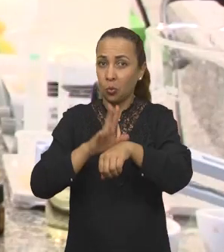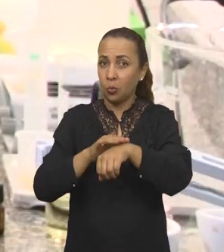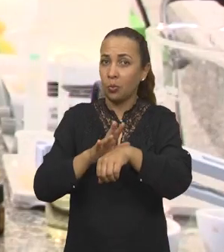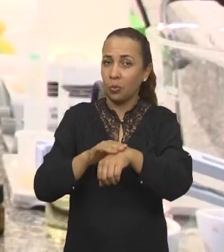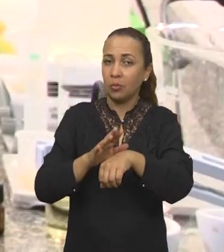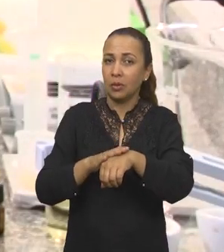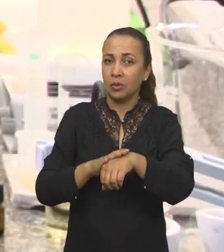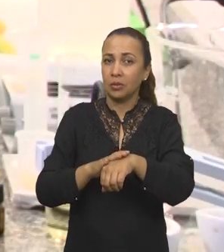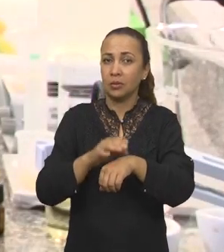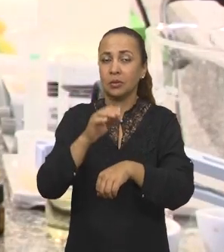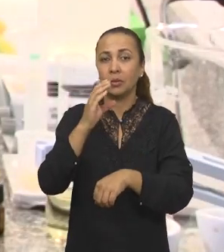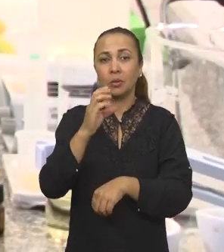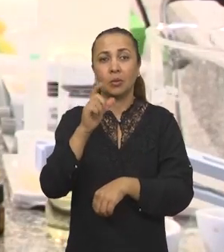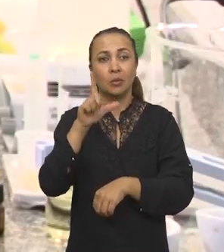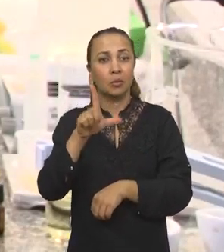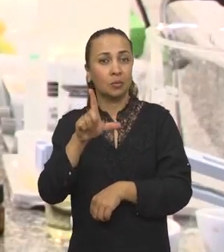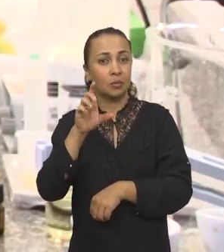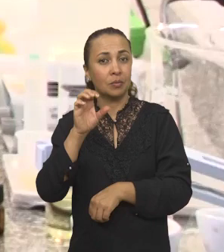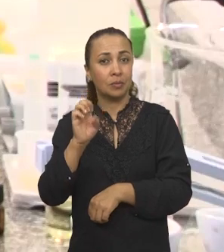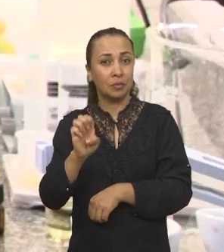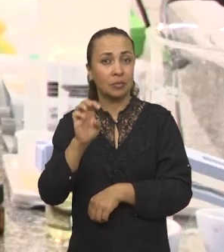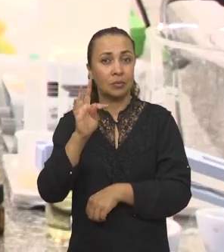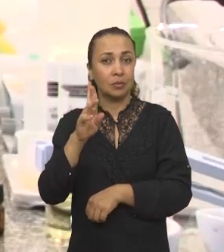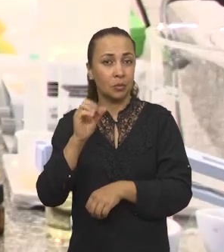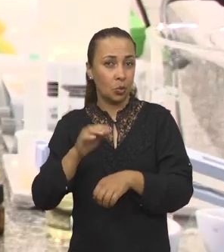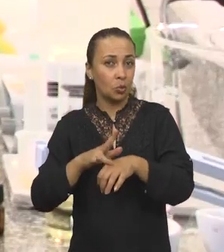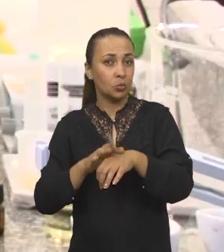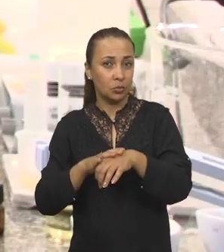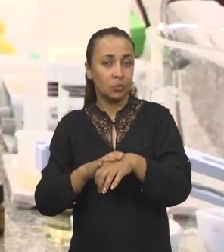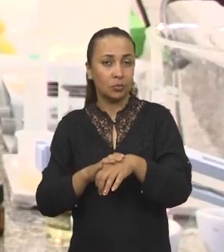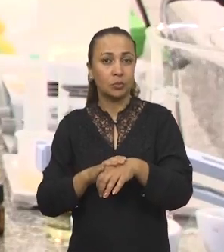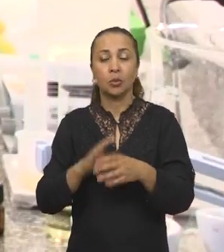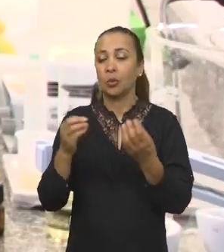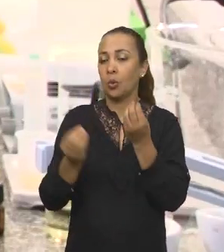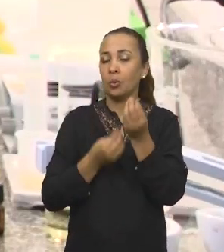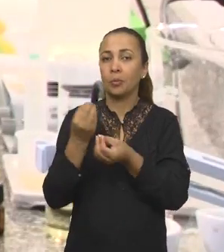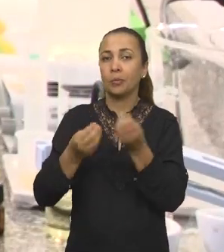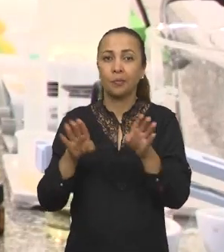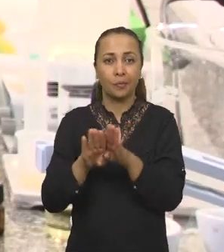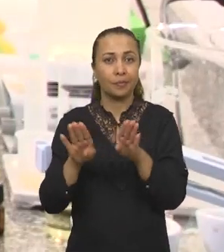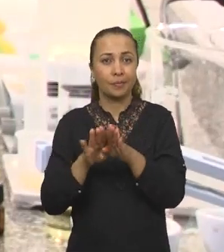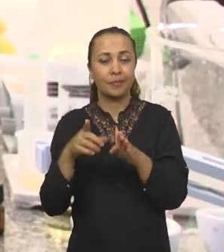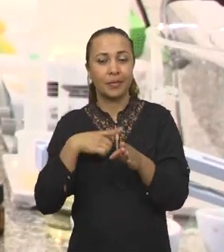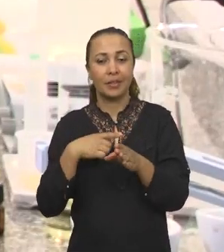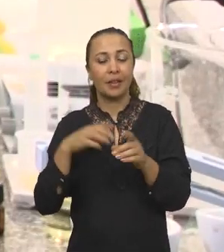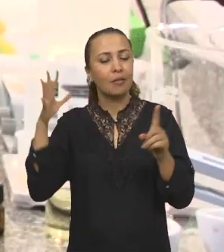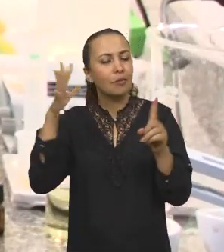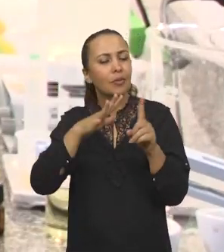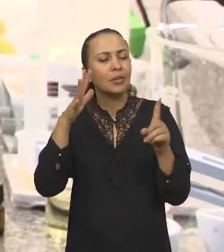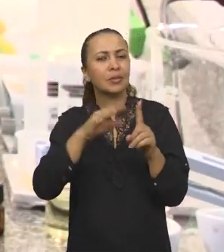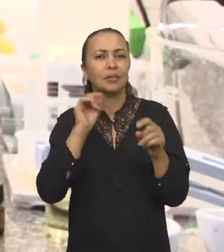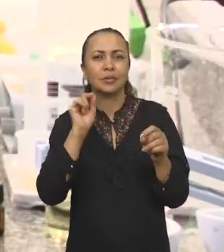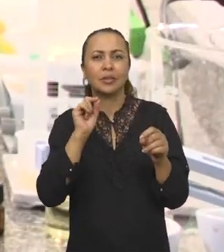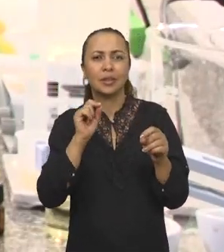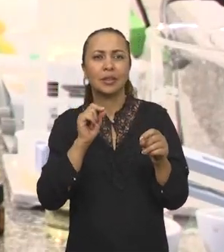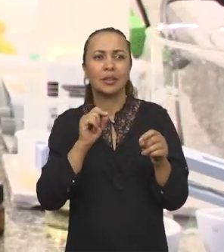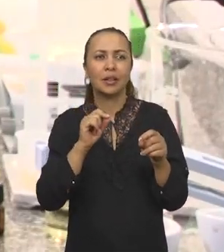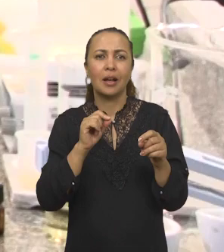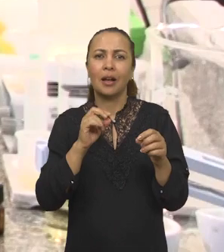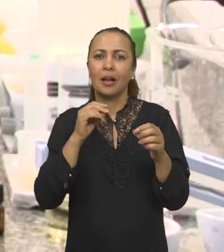a proliferação do coletótrio, da doença, da antraquinose, como ele também tinha o efeito de